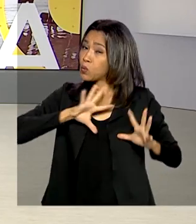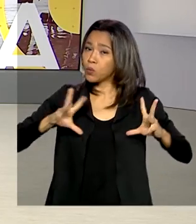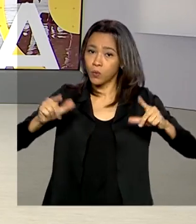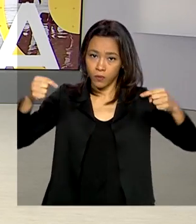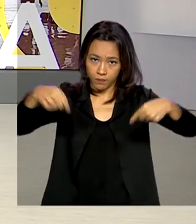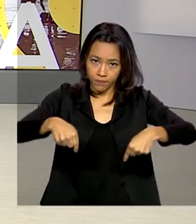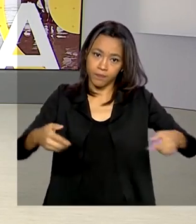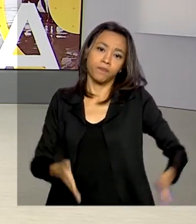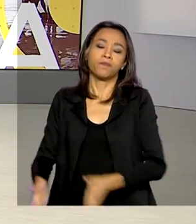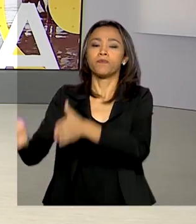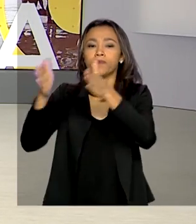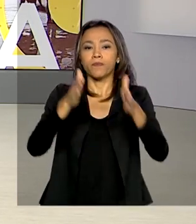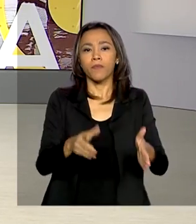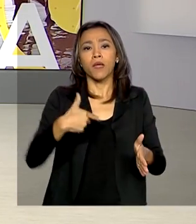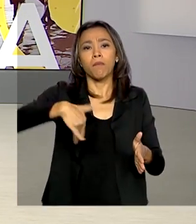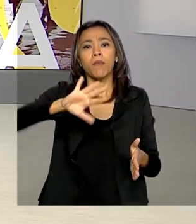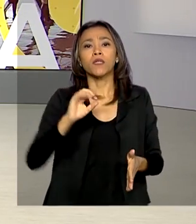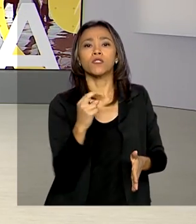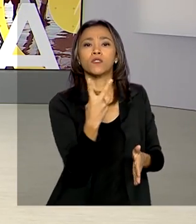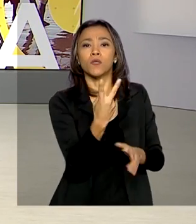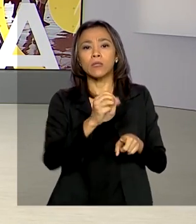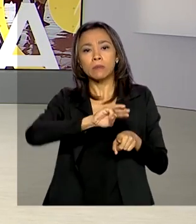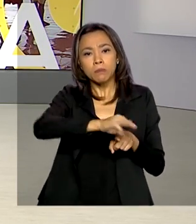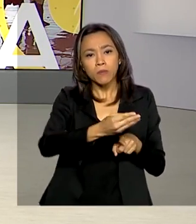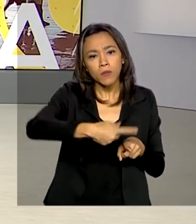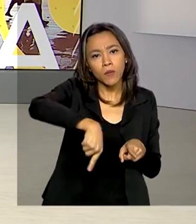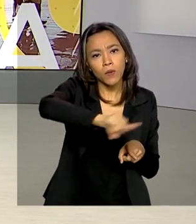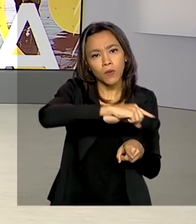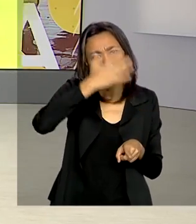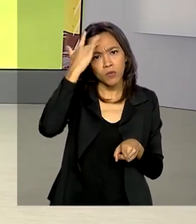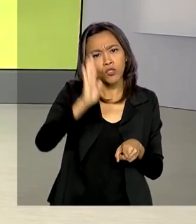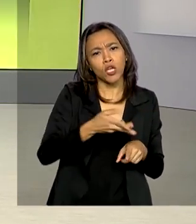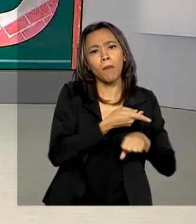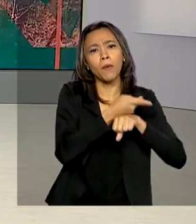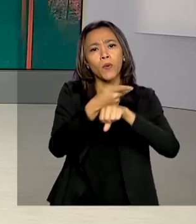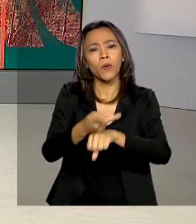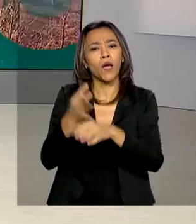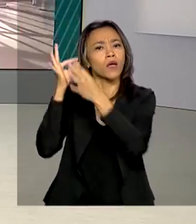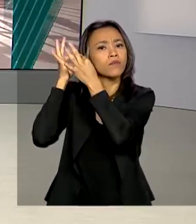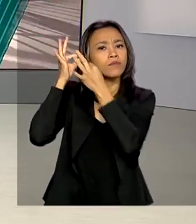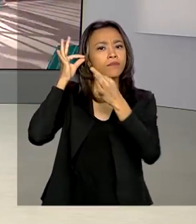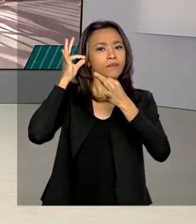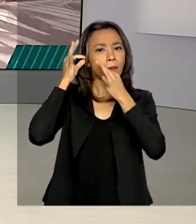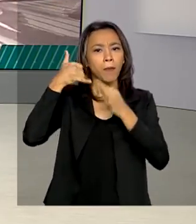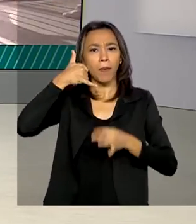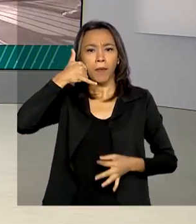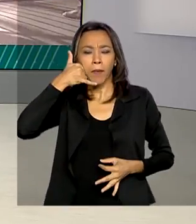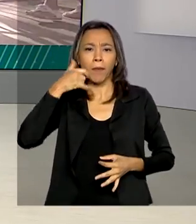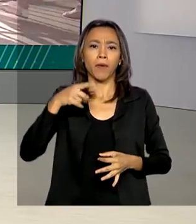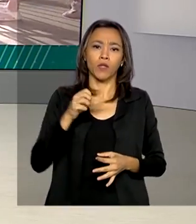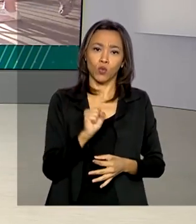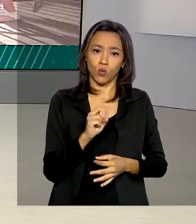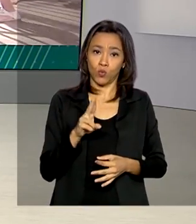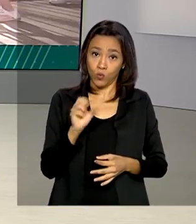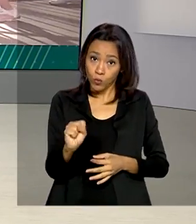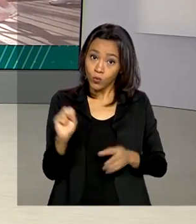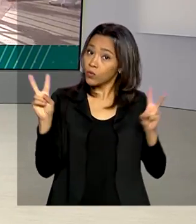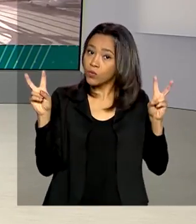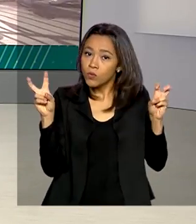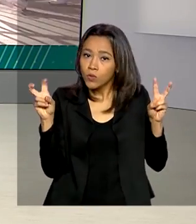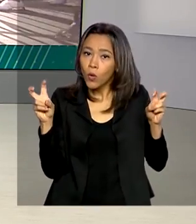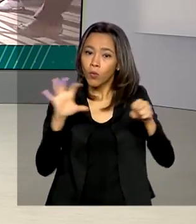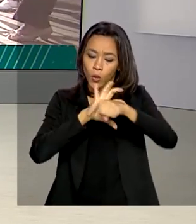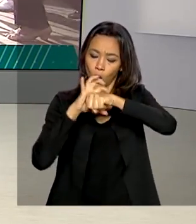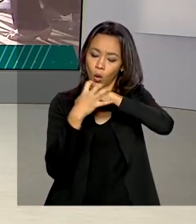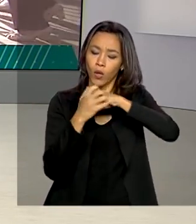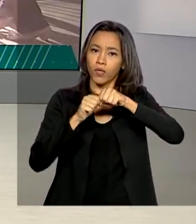Mais de 2 milhões de pessoas já procuraram o teleatendimento do SUS para se informar sobre o coronavírus. Agora, é